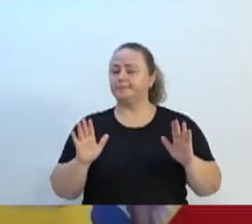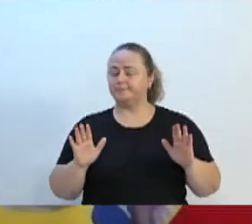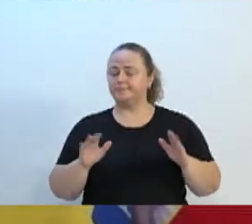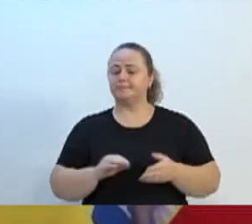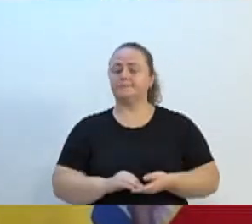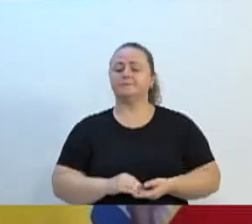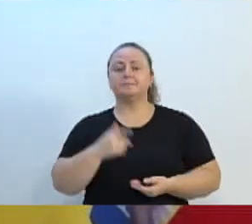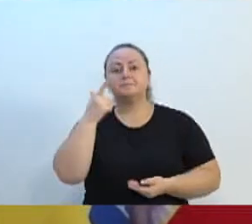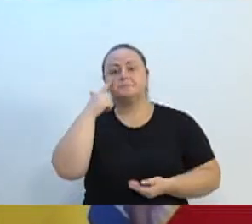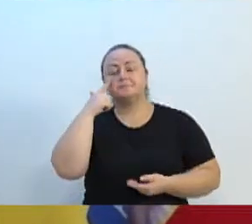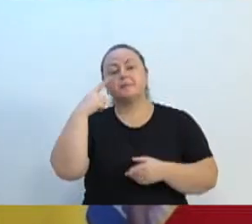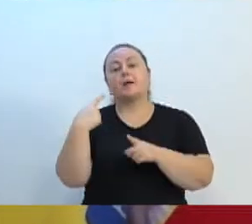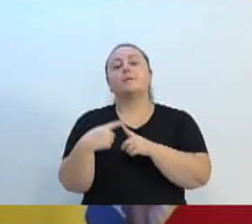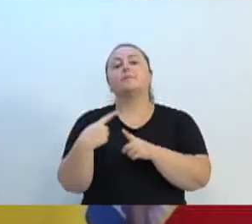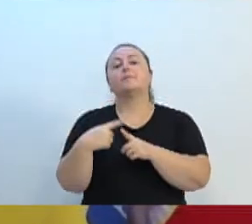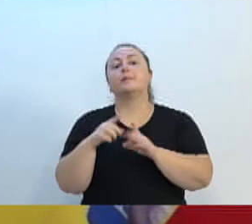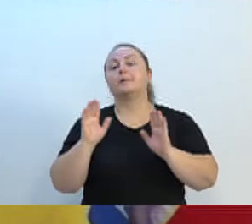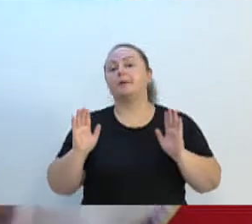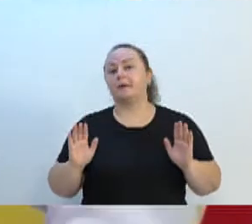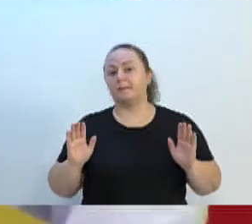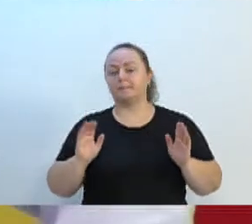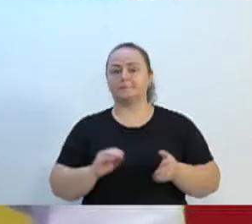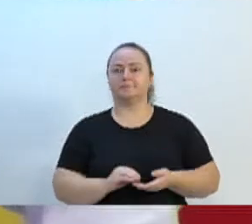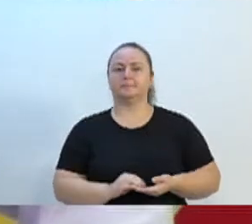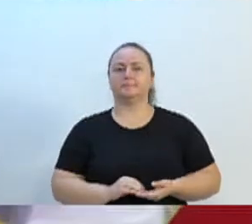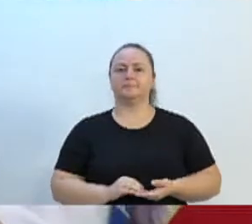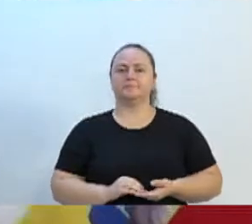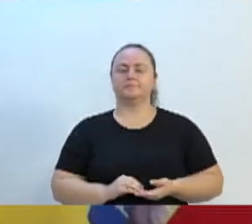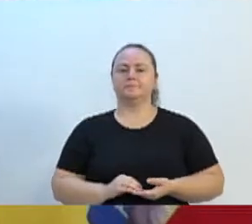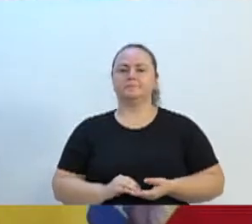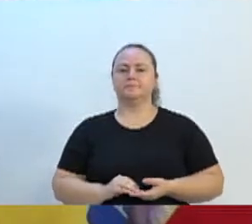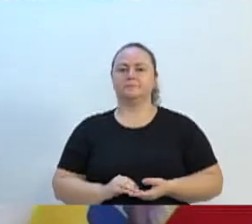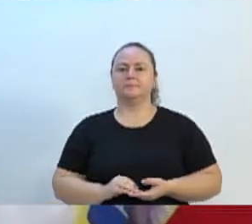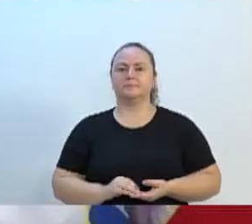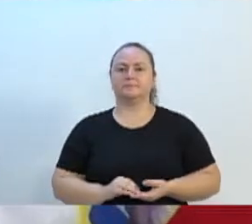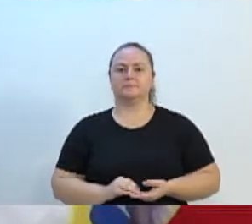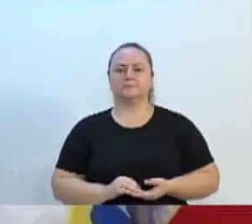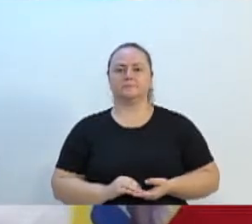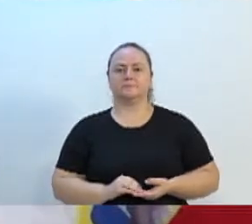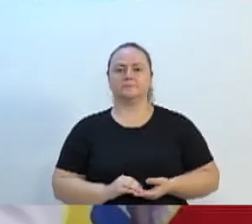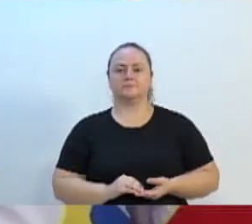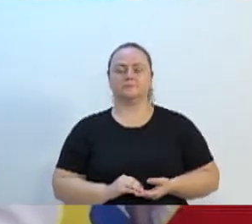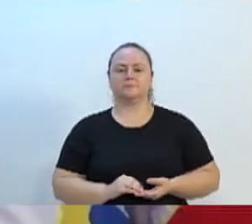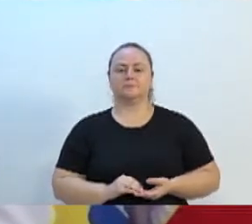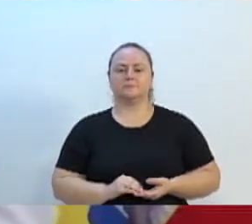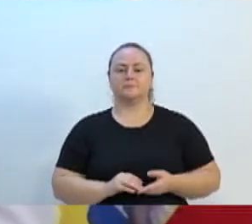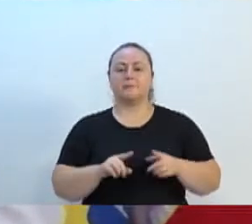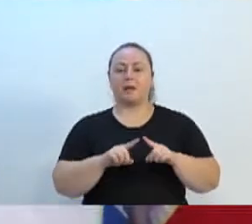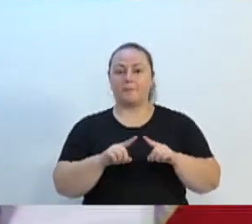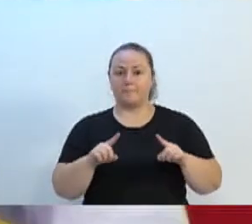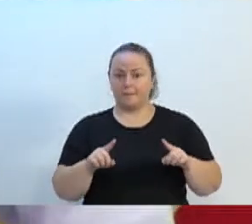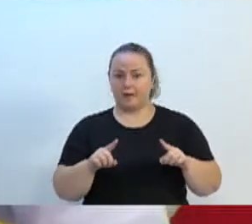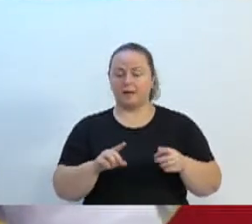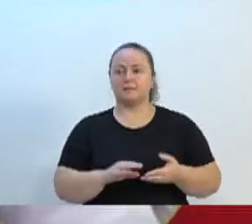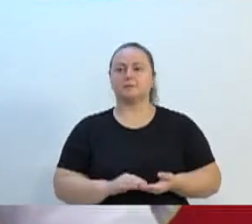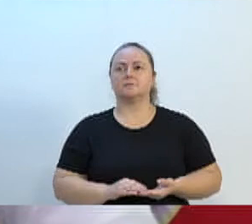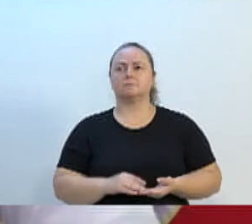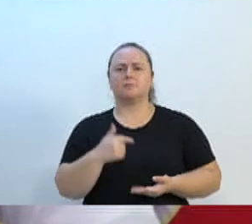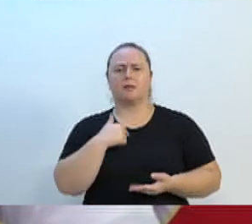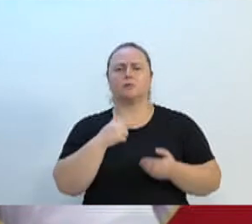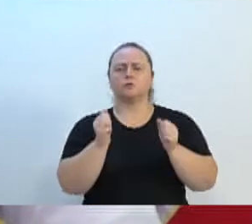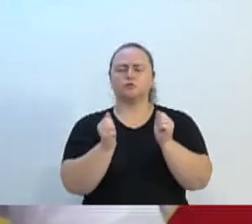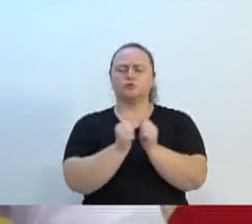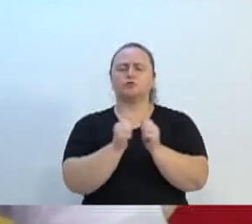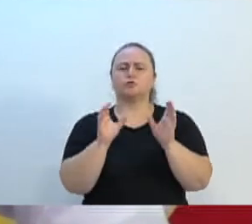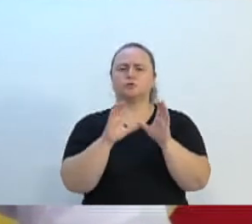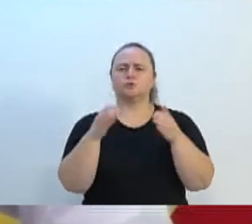Tem um comentário. Mas vou também fiscalizar. Eu quero, do início até o final, lutar junto com a comunidade.